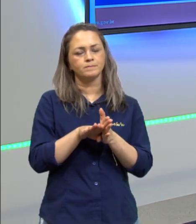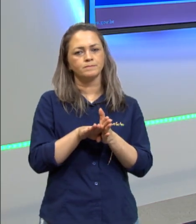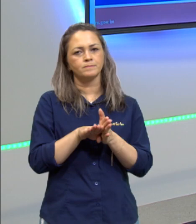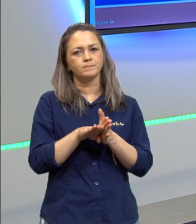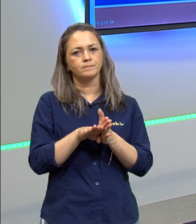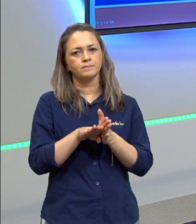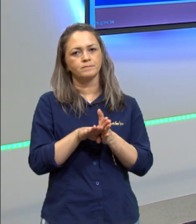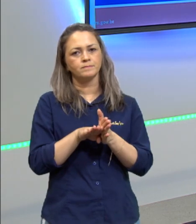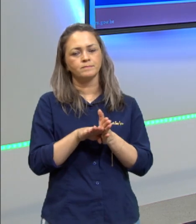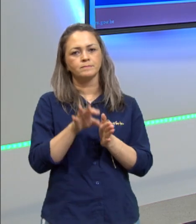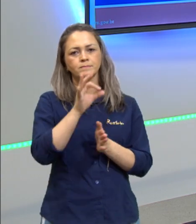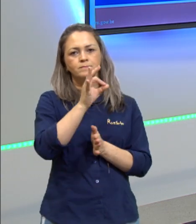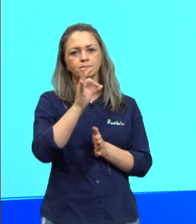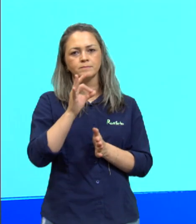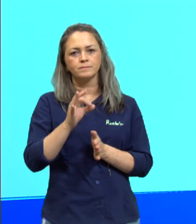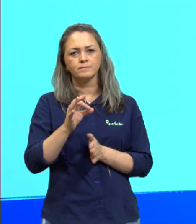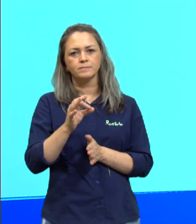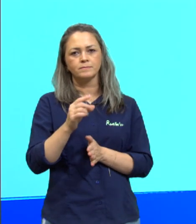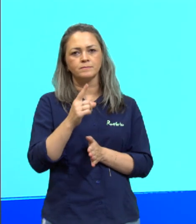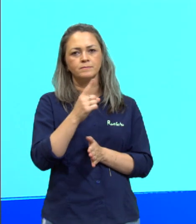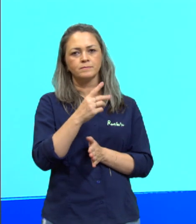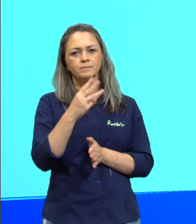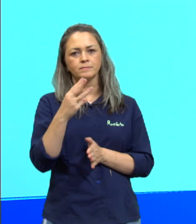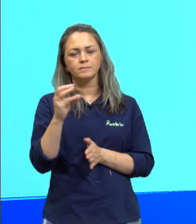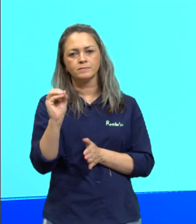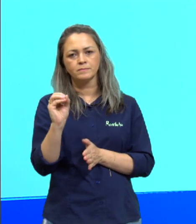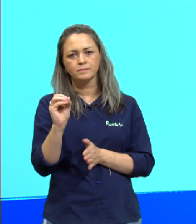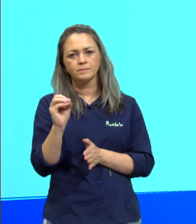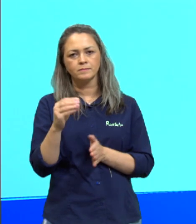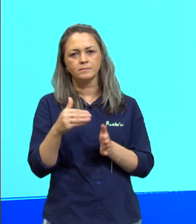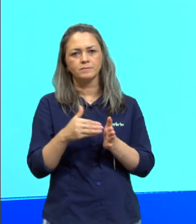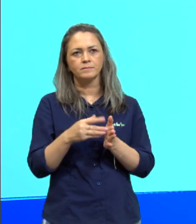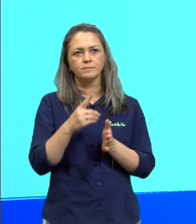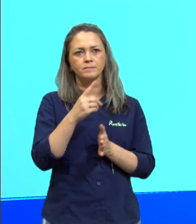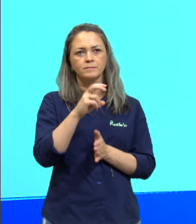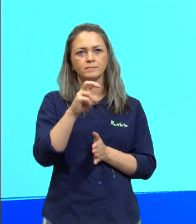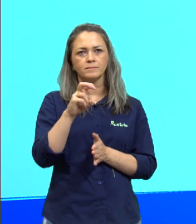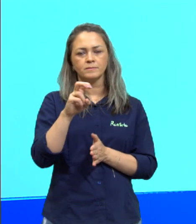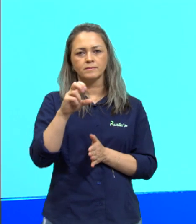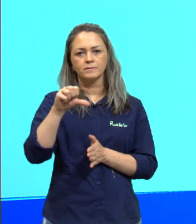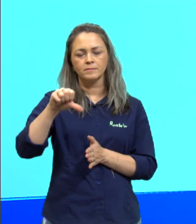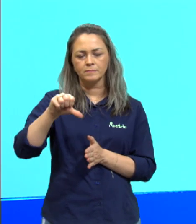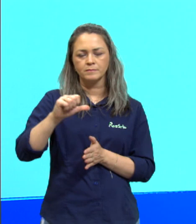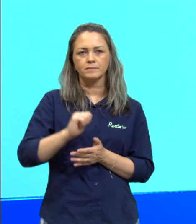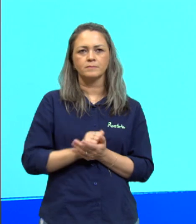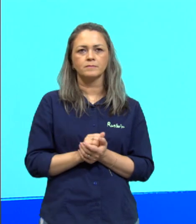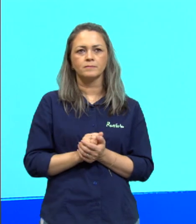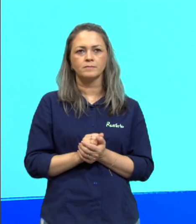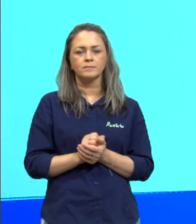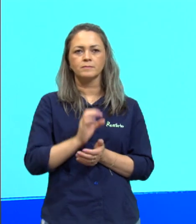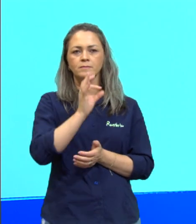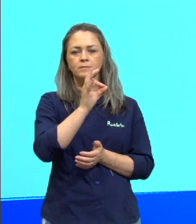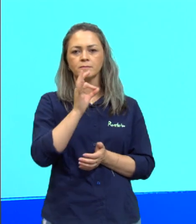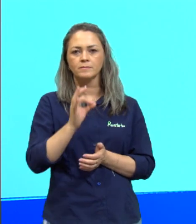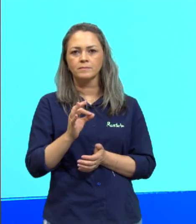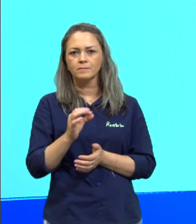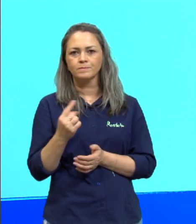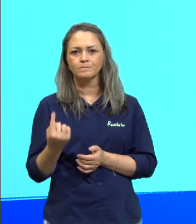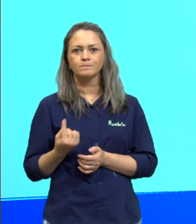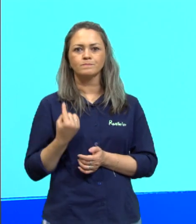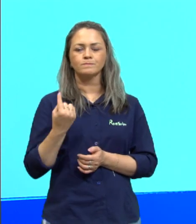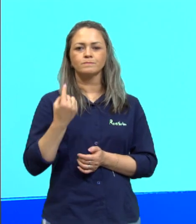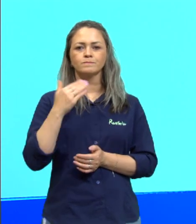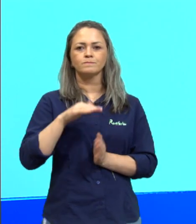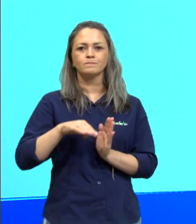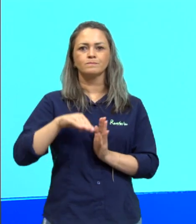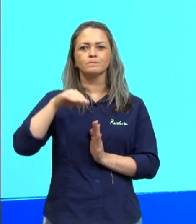esteja entre 130 e 159 uma taxa considerada alta